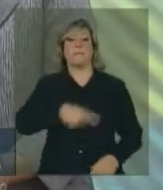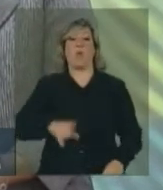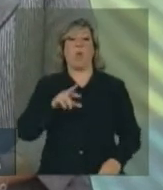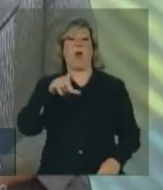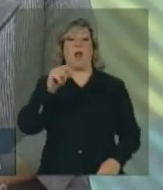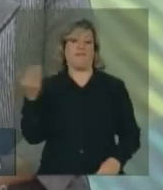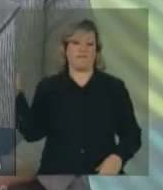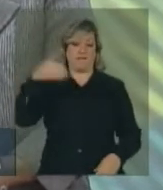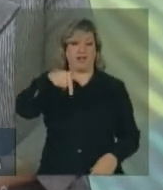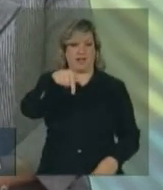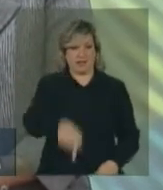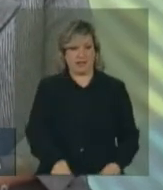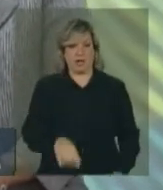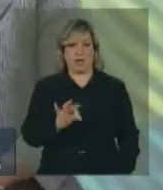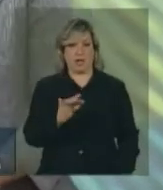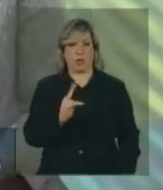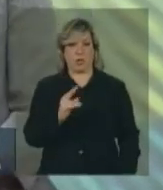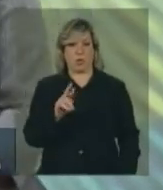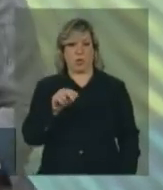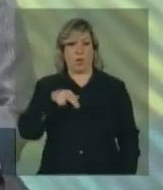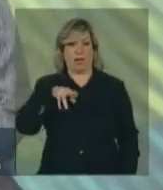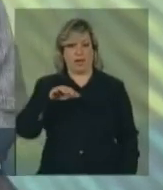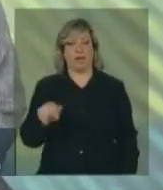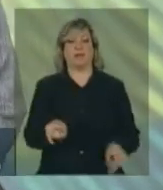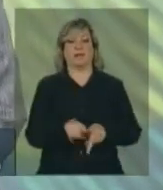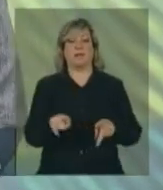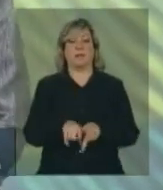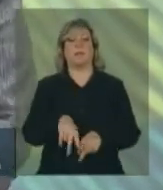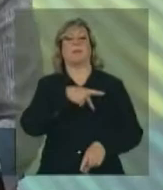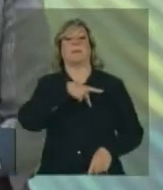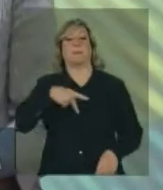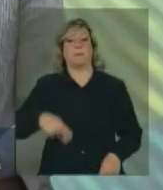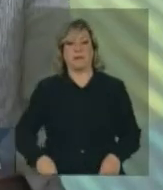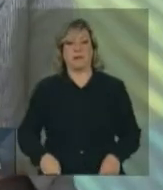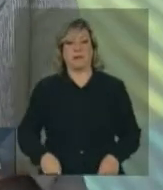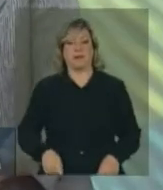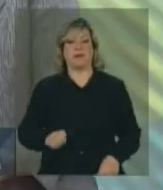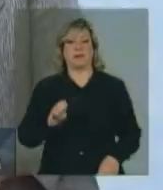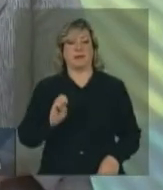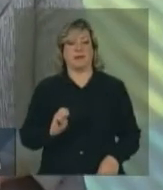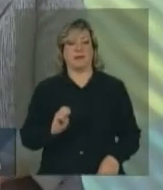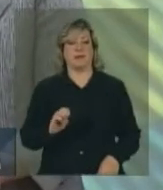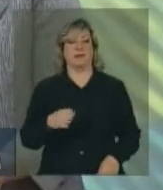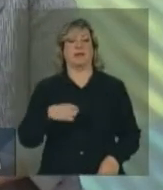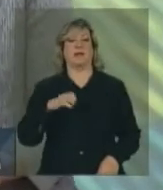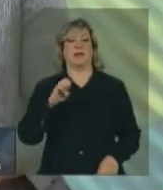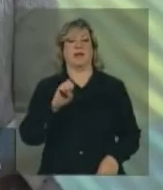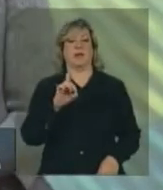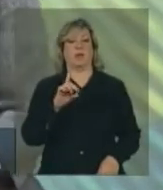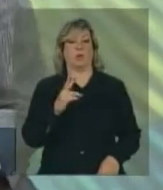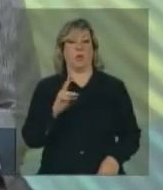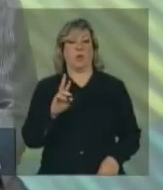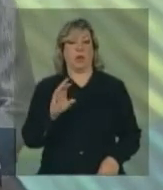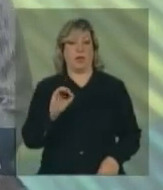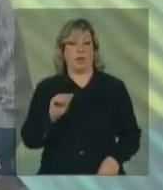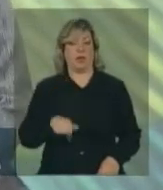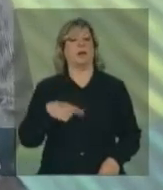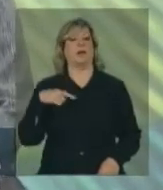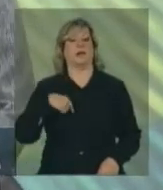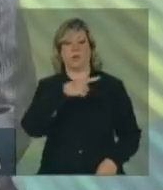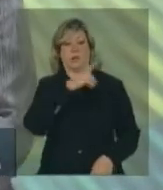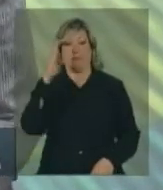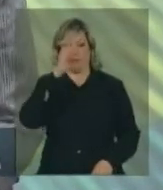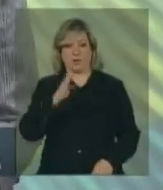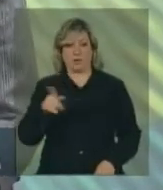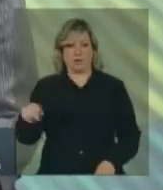Lula aqui à Turquia e do presidente Edorã no Brasil